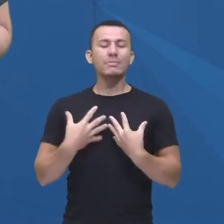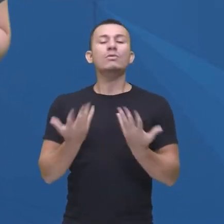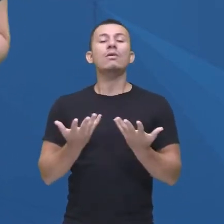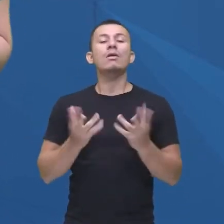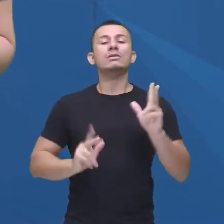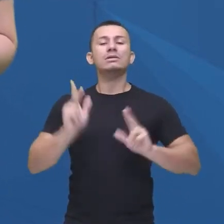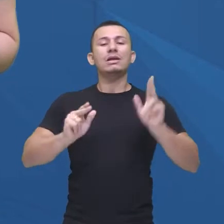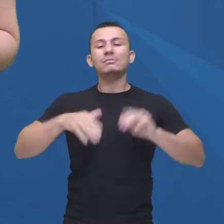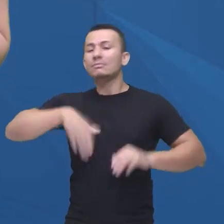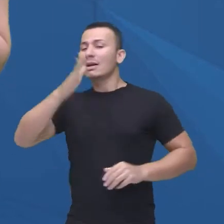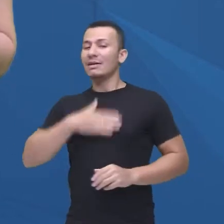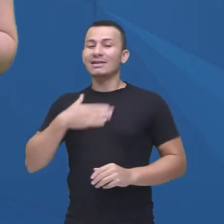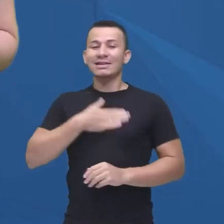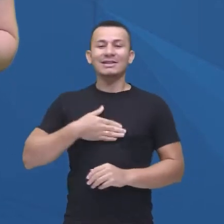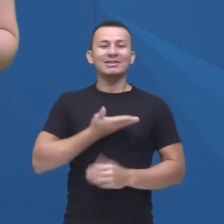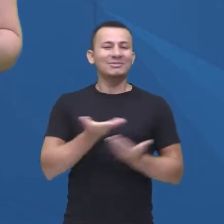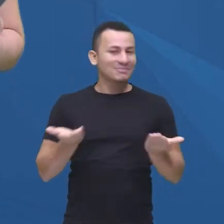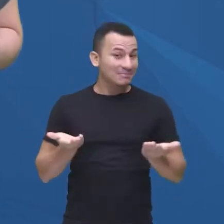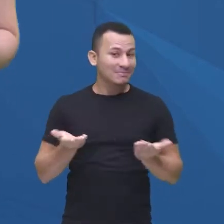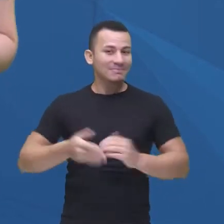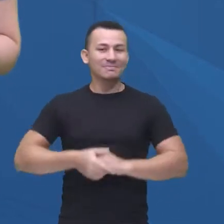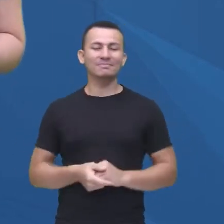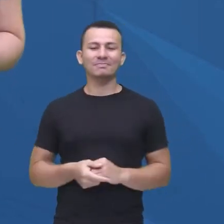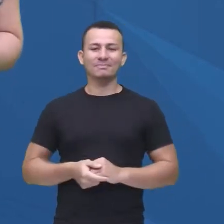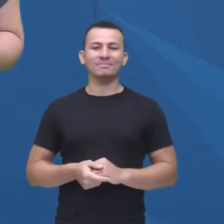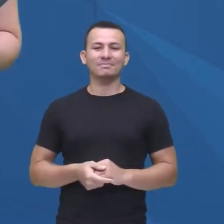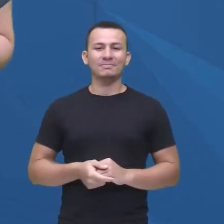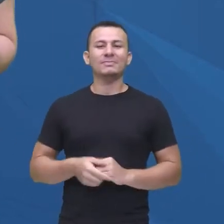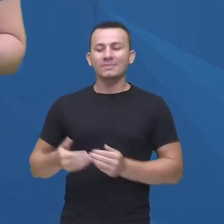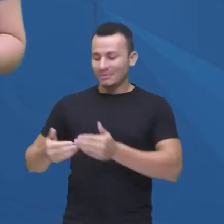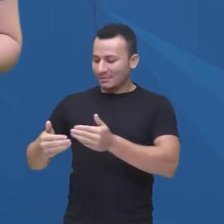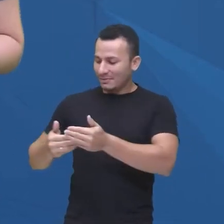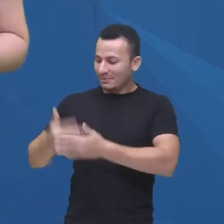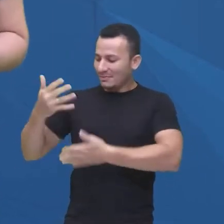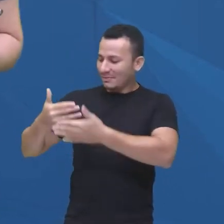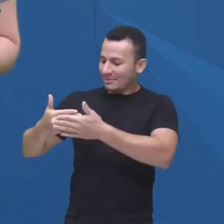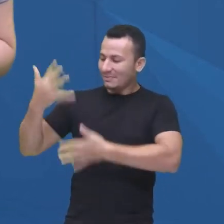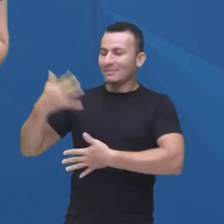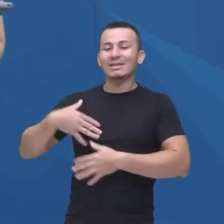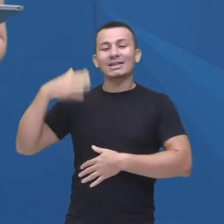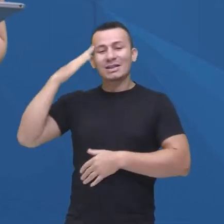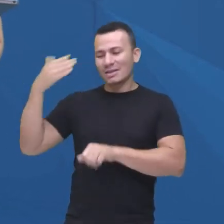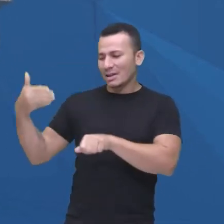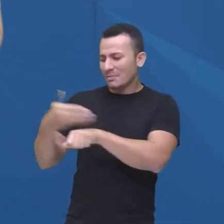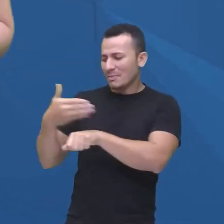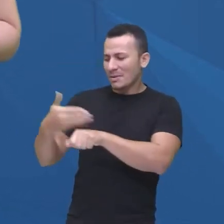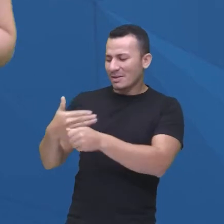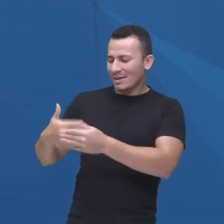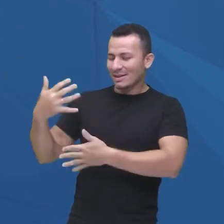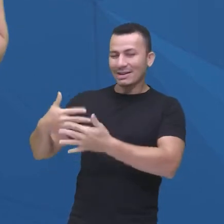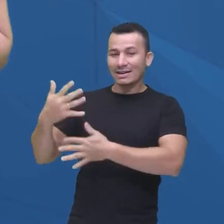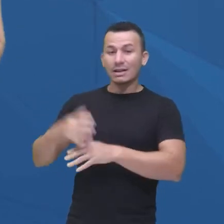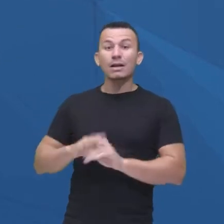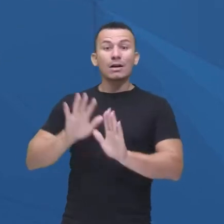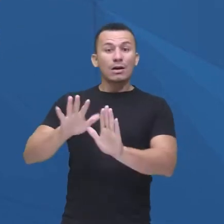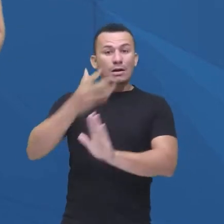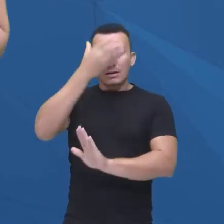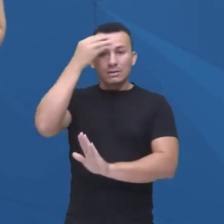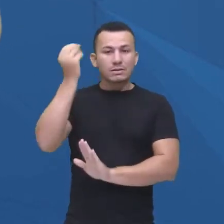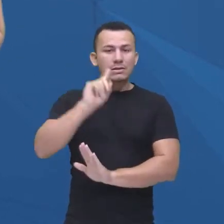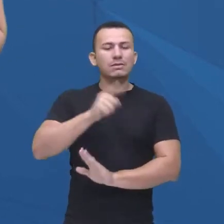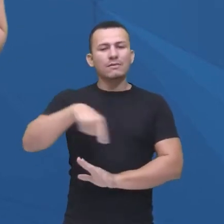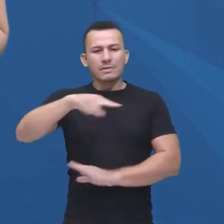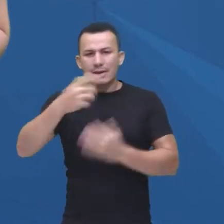favorita. Vamos ver aí no nosso chat se a gente tem participação. E só lembrando que pra você interagir com a gente